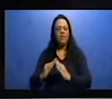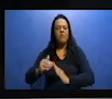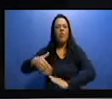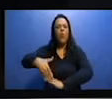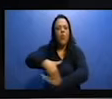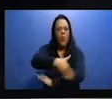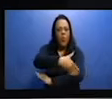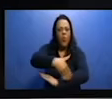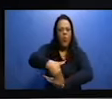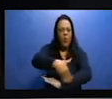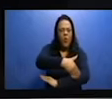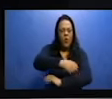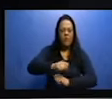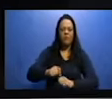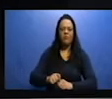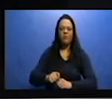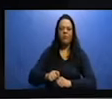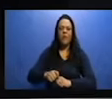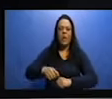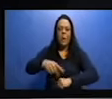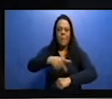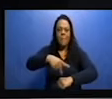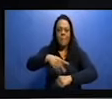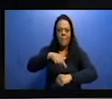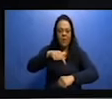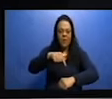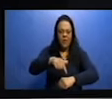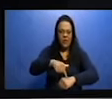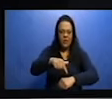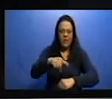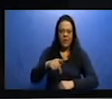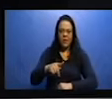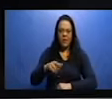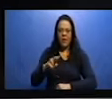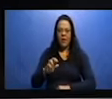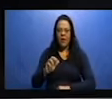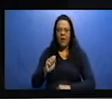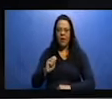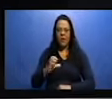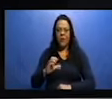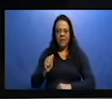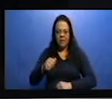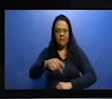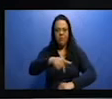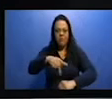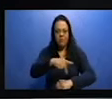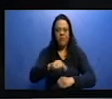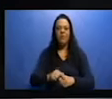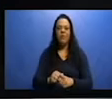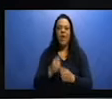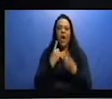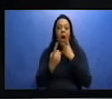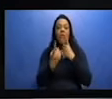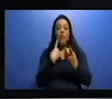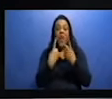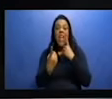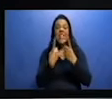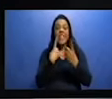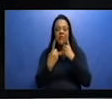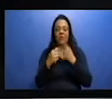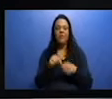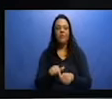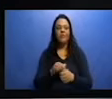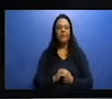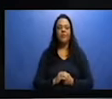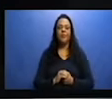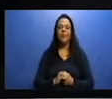praças e avenidas. O Brasil, ele tem uma definição oficial o IBGE, que é o Instituto Brasileiro de Geografia e